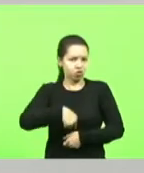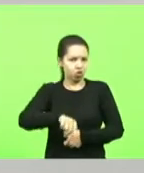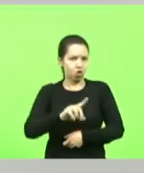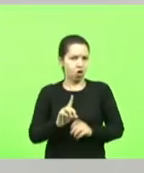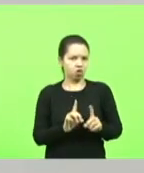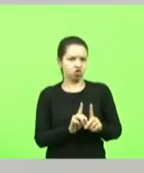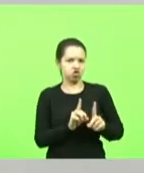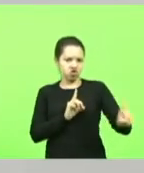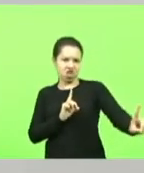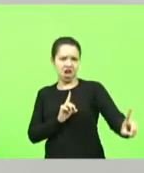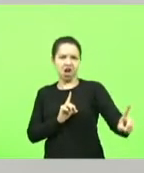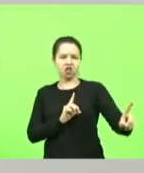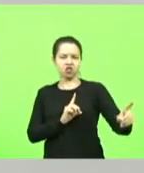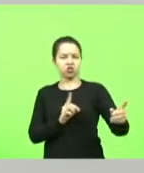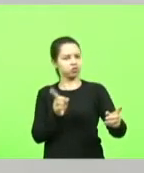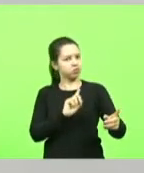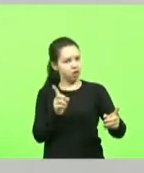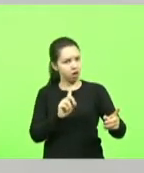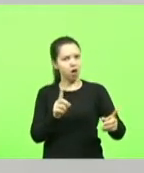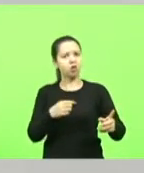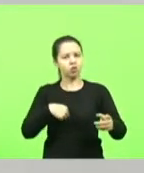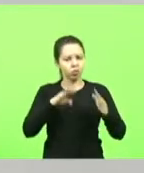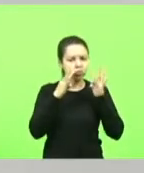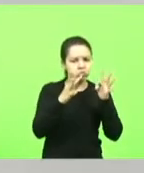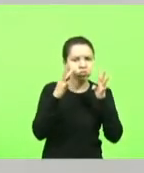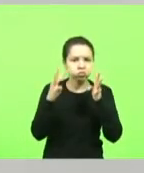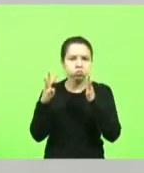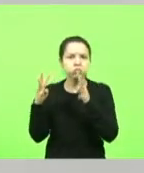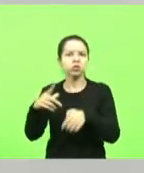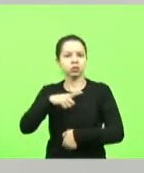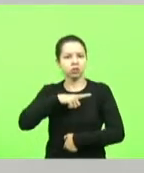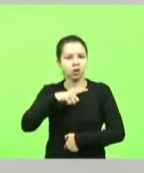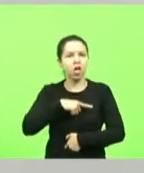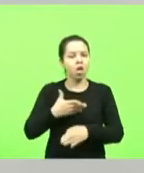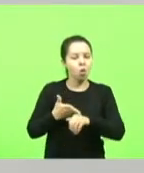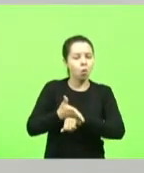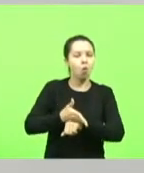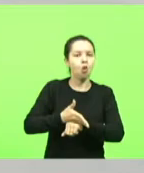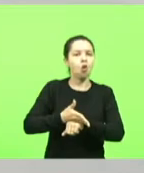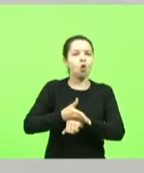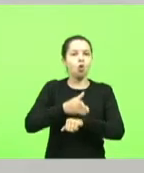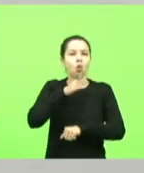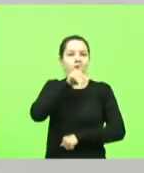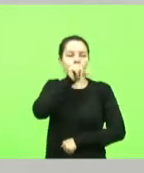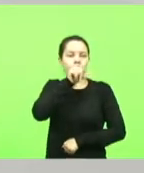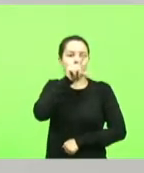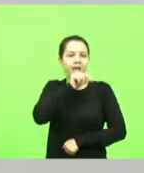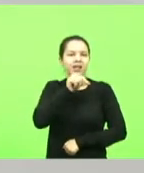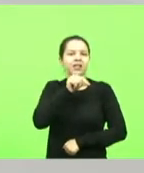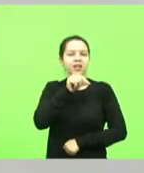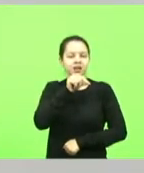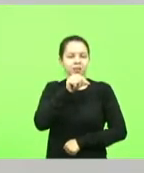a gente escuta eu tenho entrado no Twitter do ministro Tarcísio não me bloqueou ainda